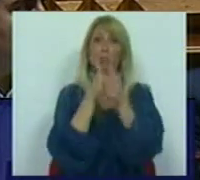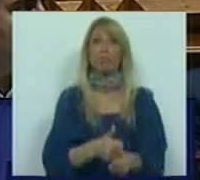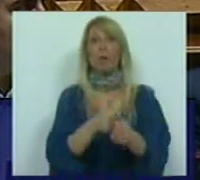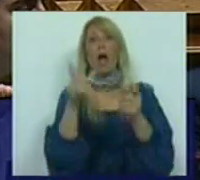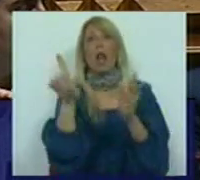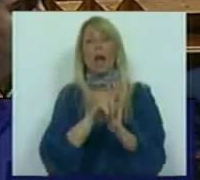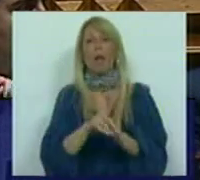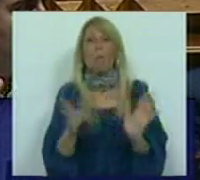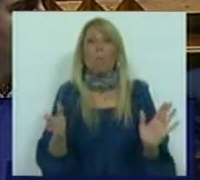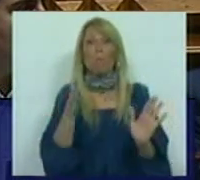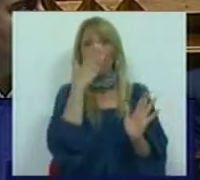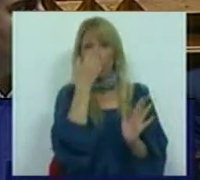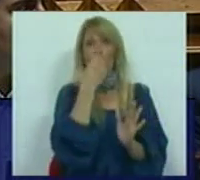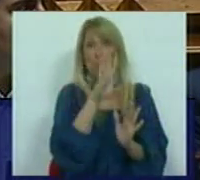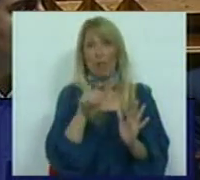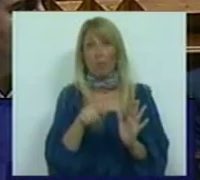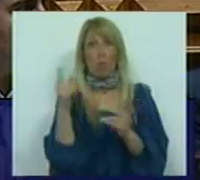perdemos neste debate, parece que não perdemos muito.